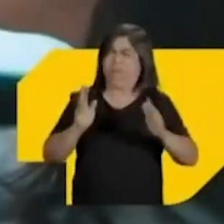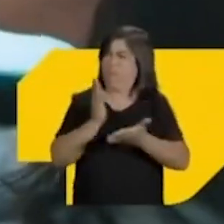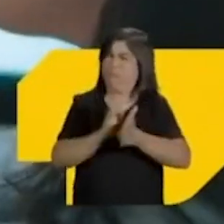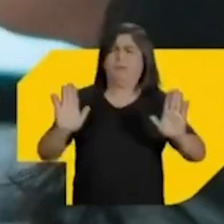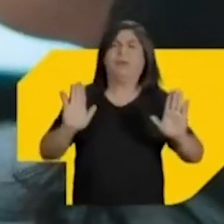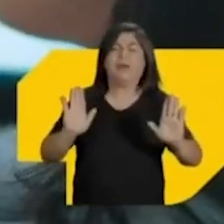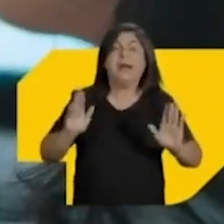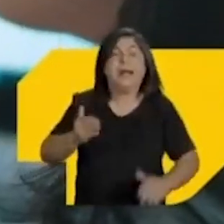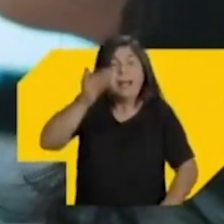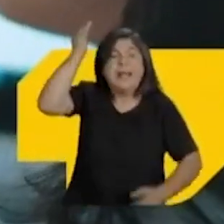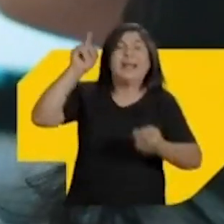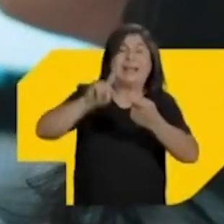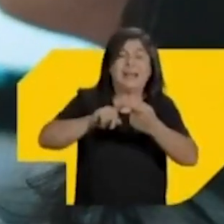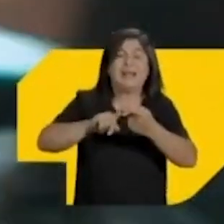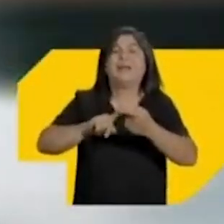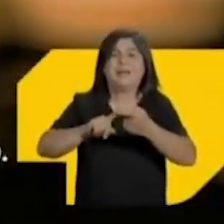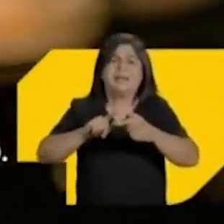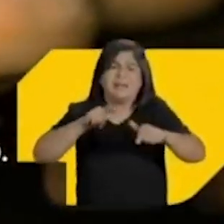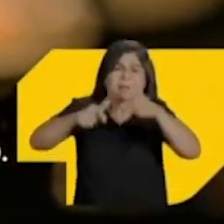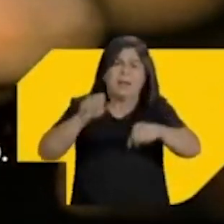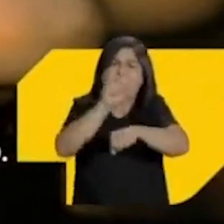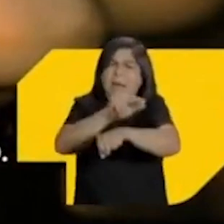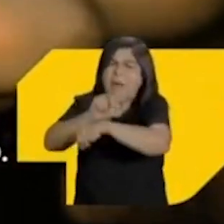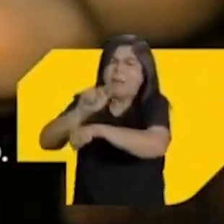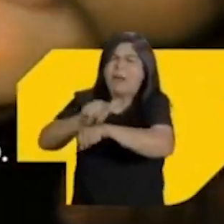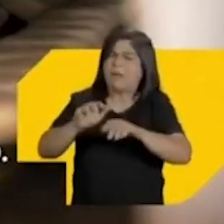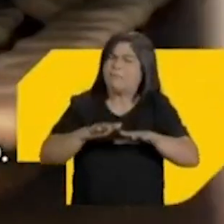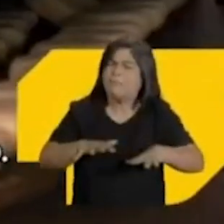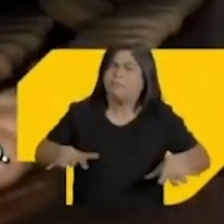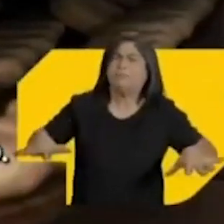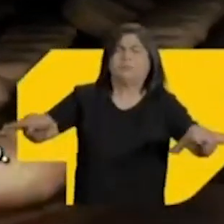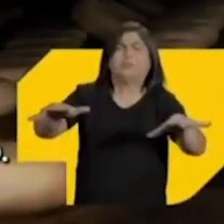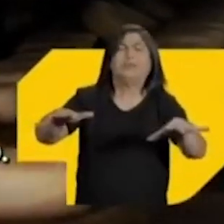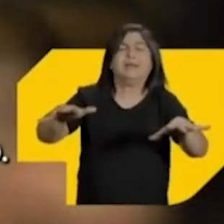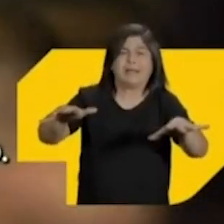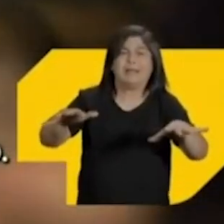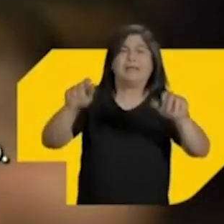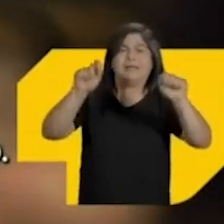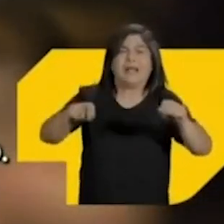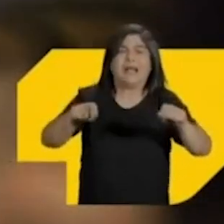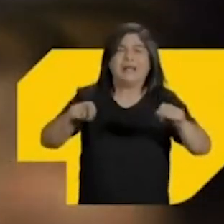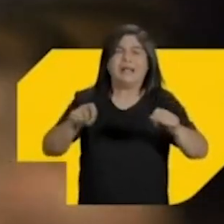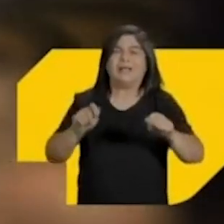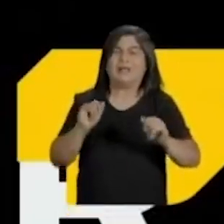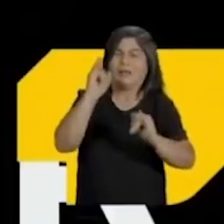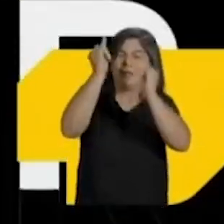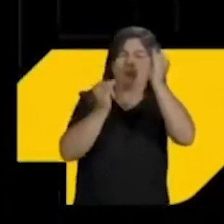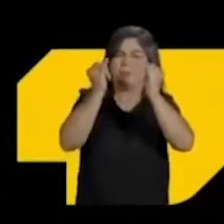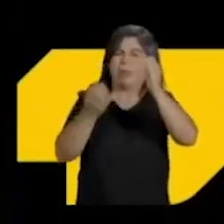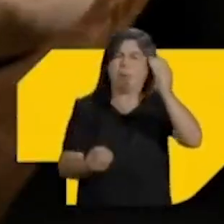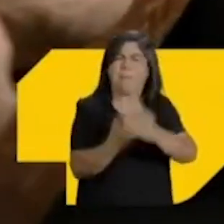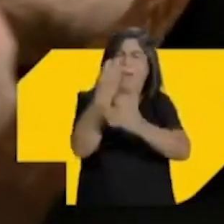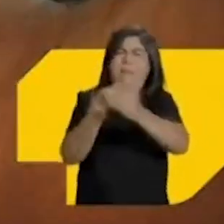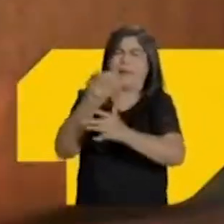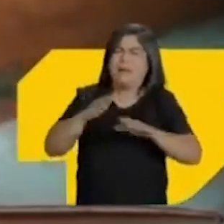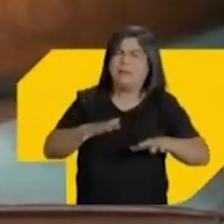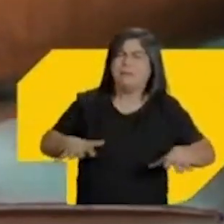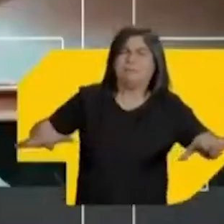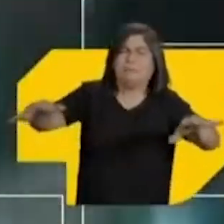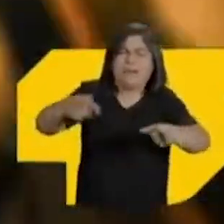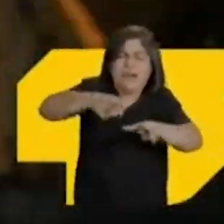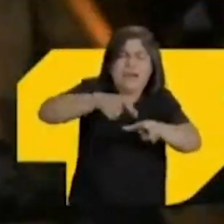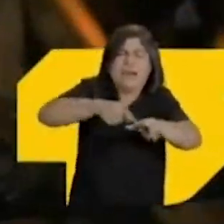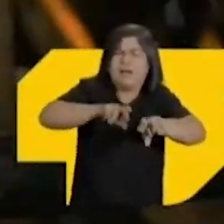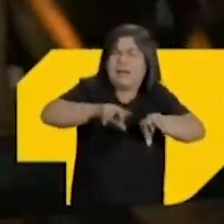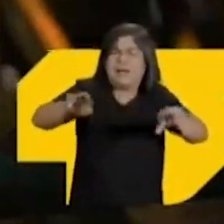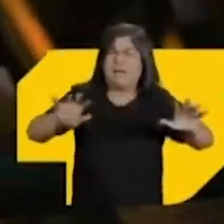político para conseguir atendimento nos hospitais. Pedro também vai trabalhar para gerar emprego e renda na região. Para isso, vai atrair novas indústrias,